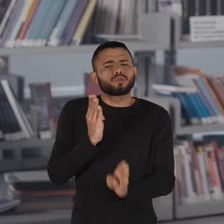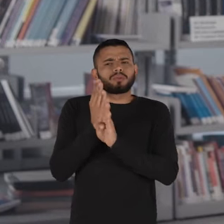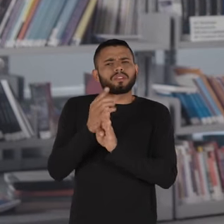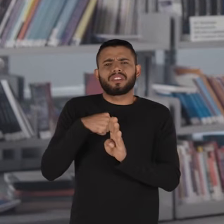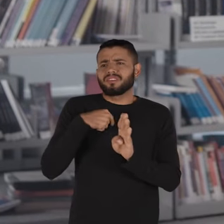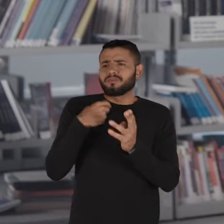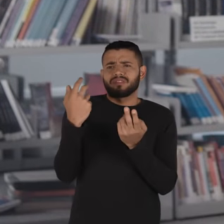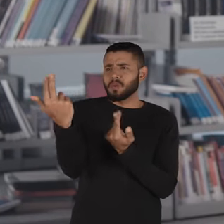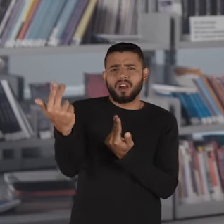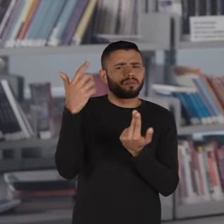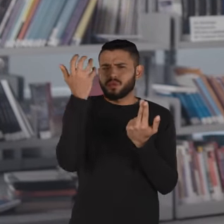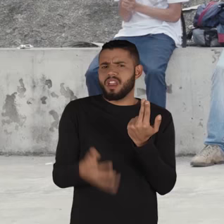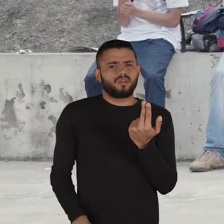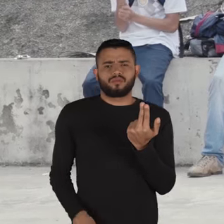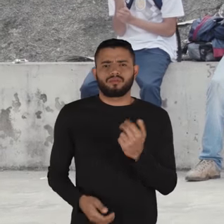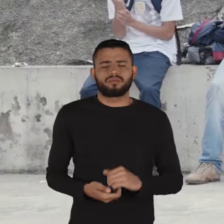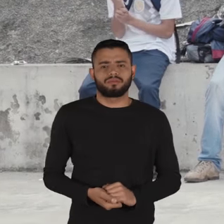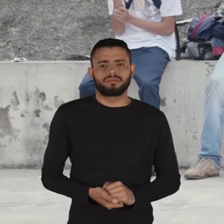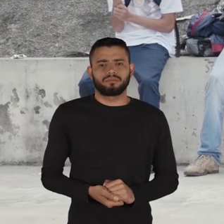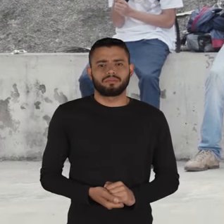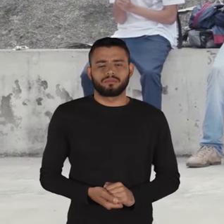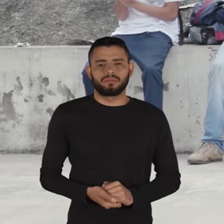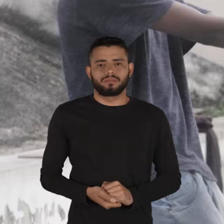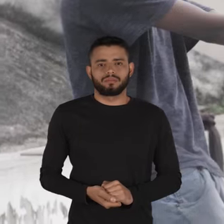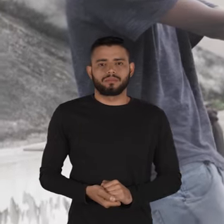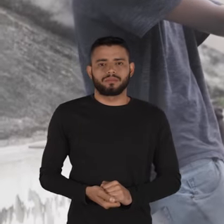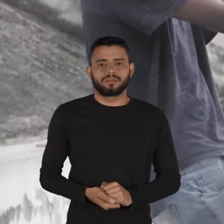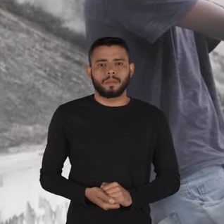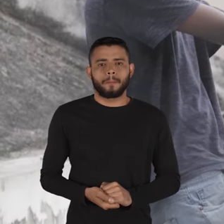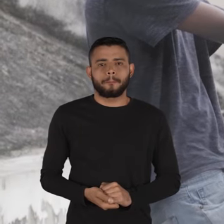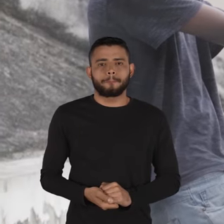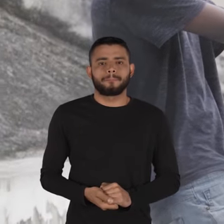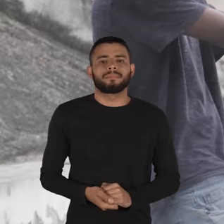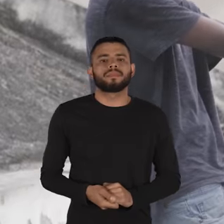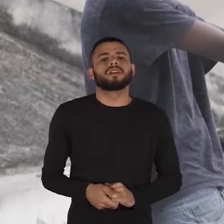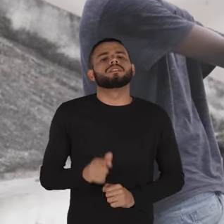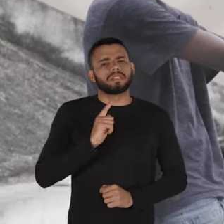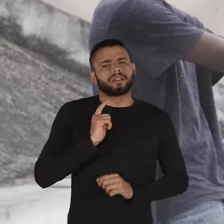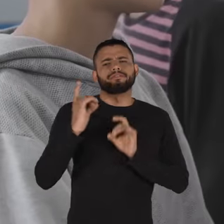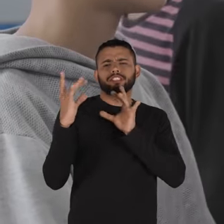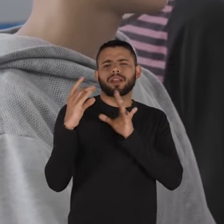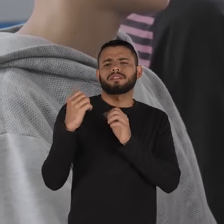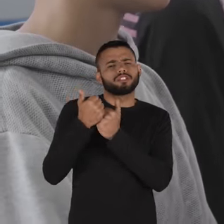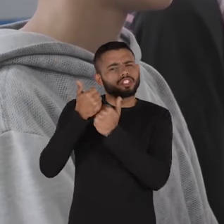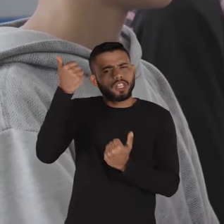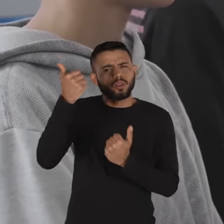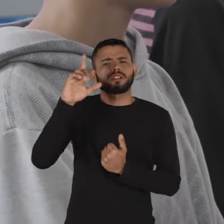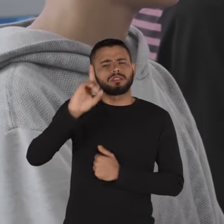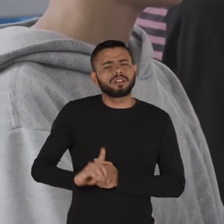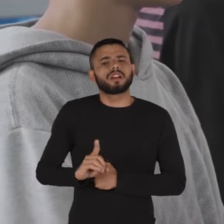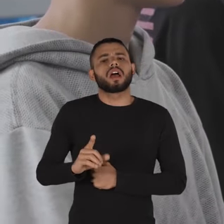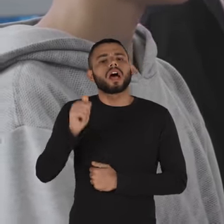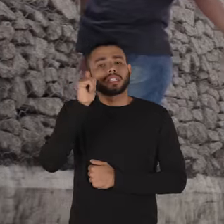não queria ser. Que ele não queria ser aquela pessoa. Alunos e alunas conversam no pátio. Um grupo joga vôlei. A gente tem esse feedback da diretoria,